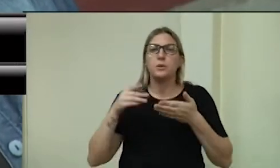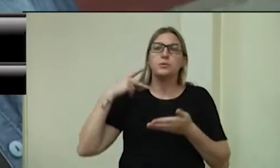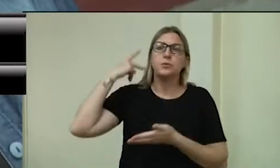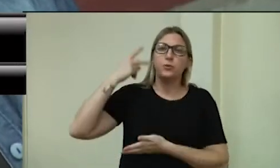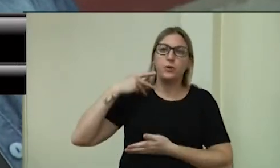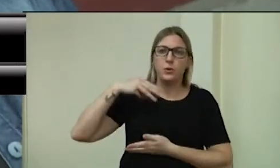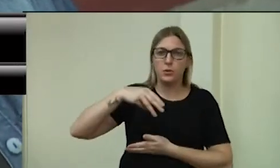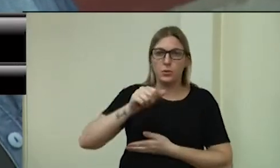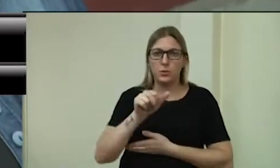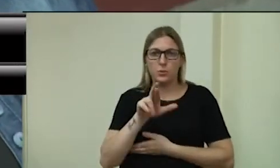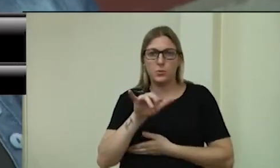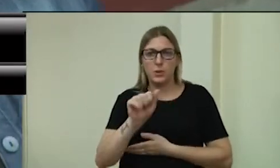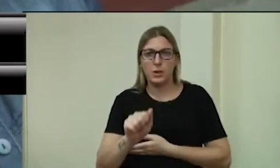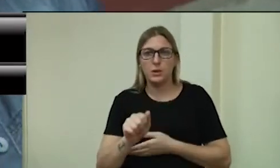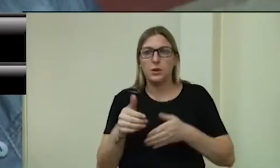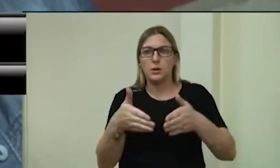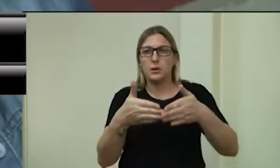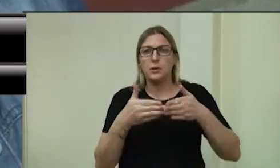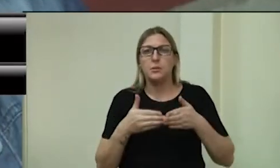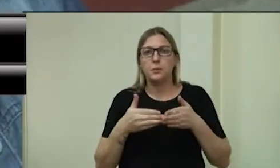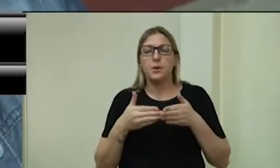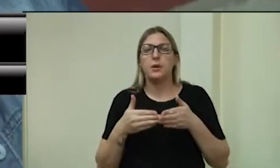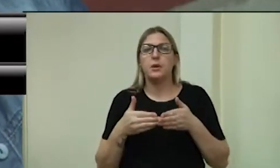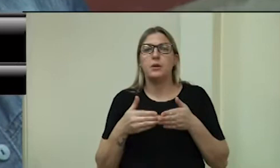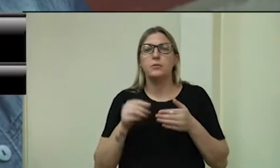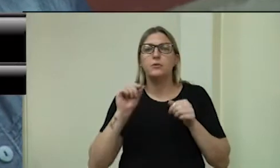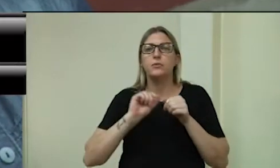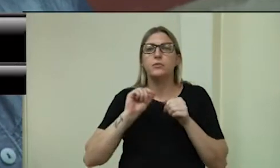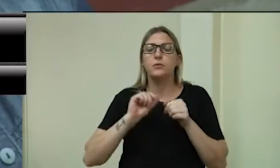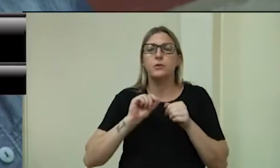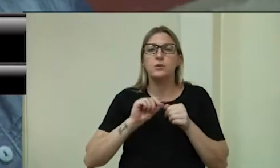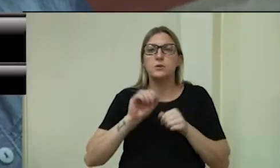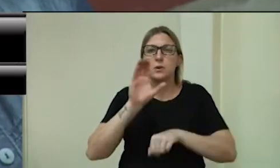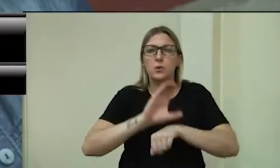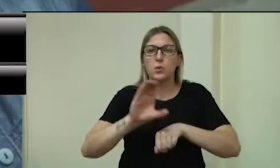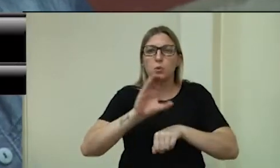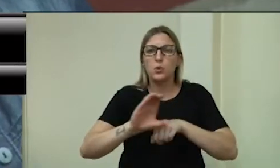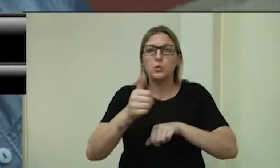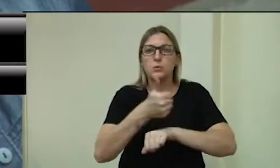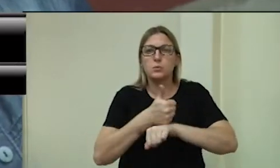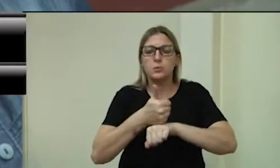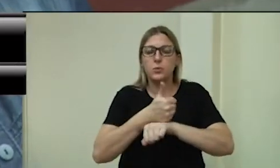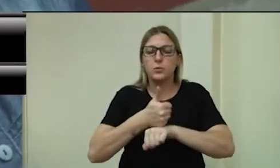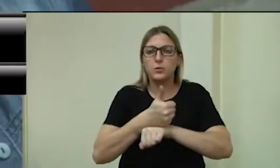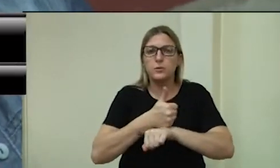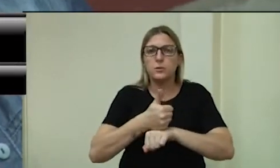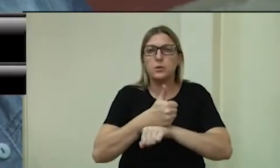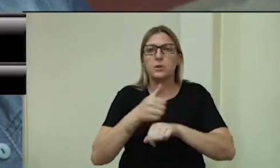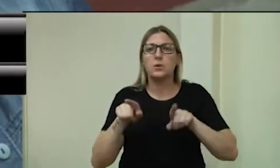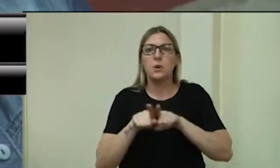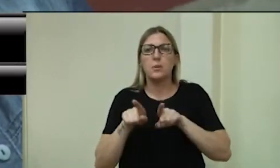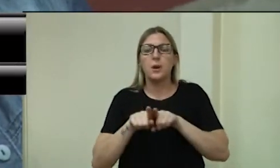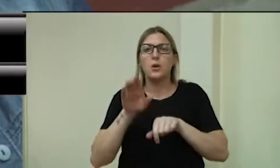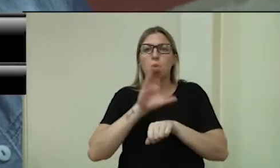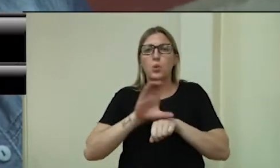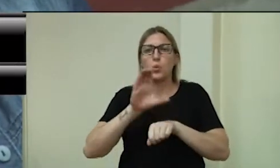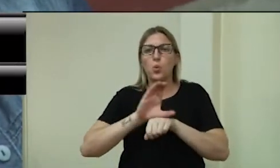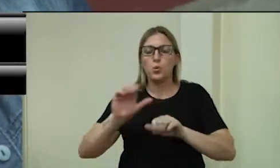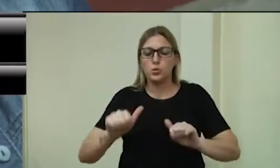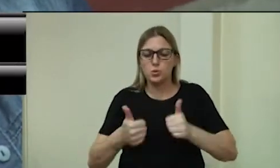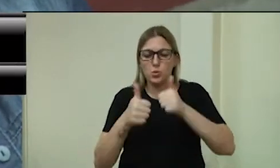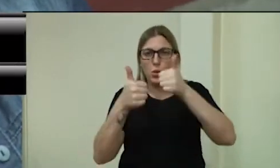Solicita aos órgãos competentes a realização de cursos profissionalizantes e cursos de qualificação